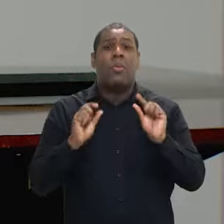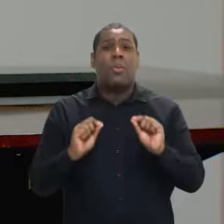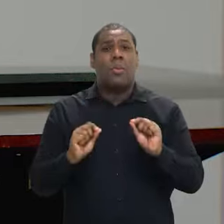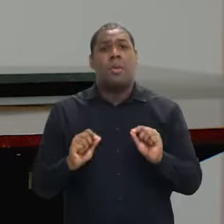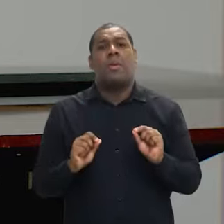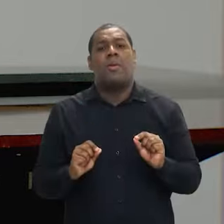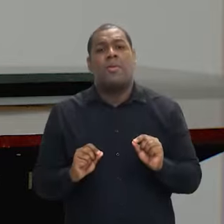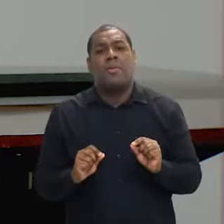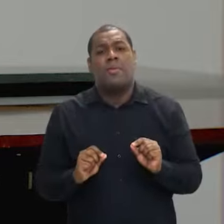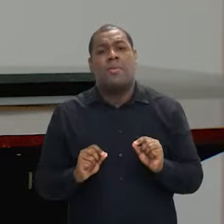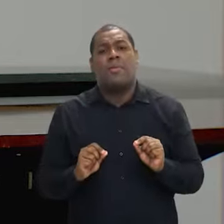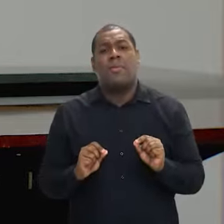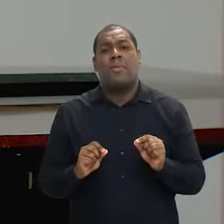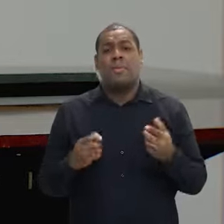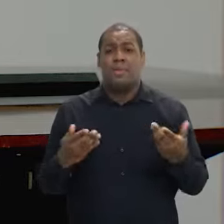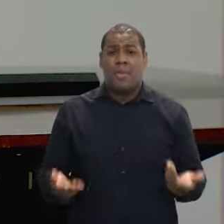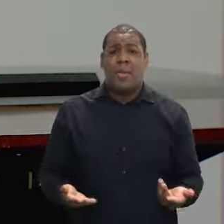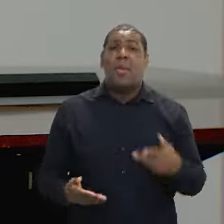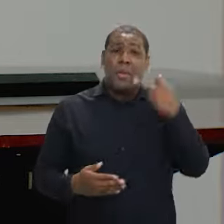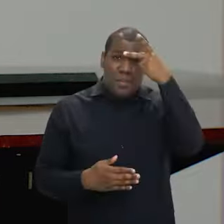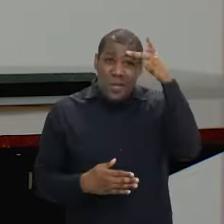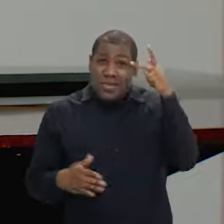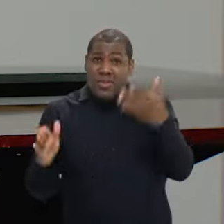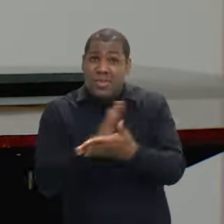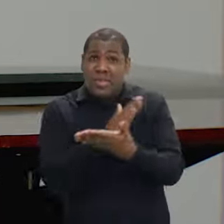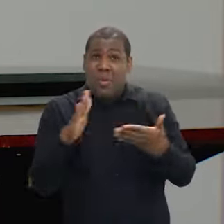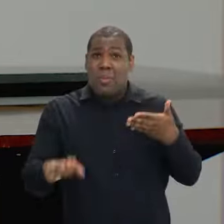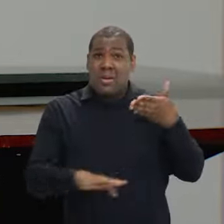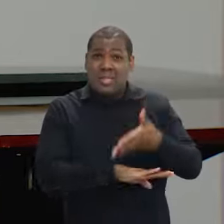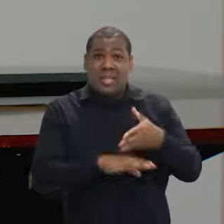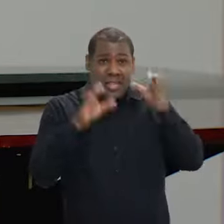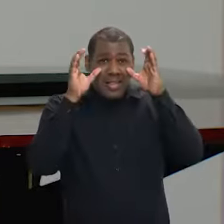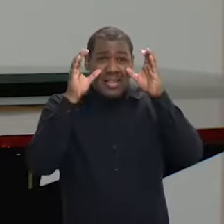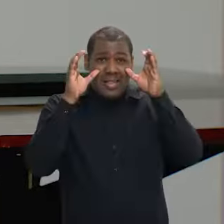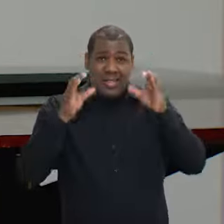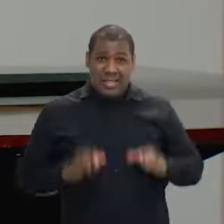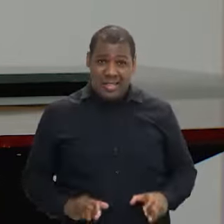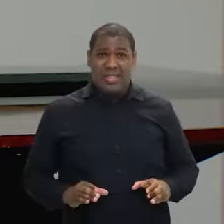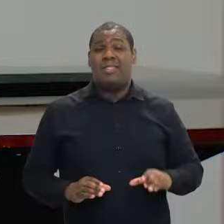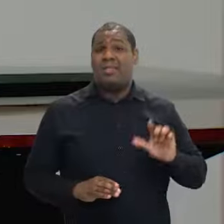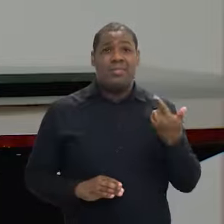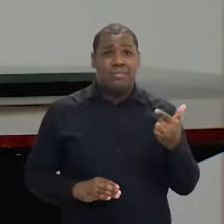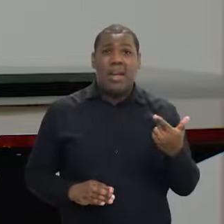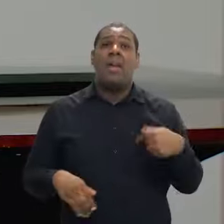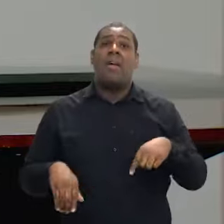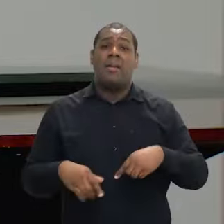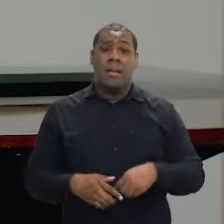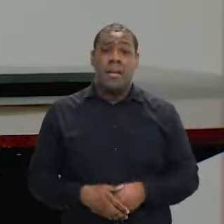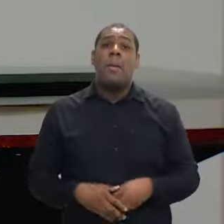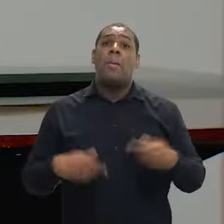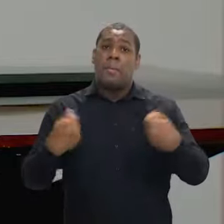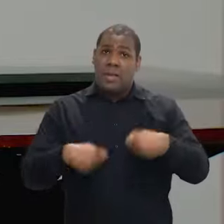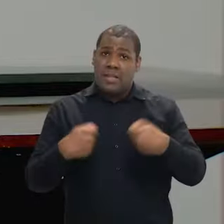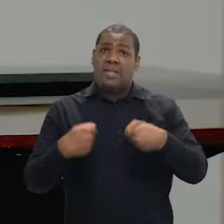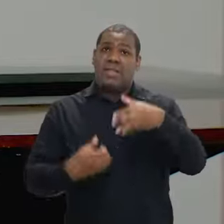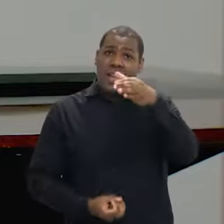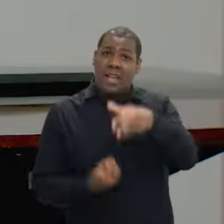de que a precariedade de vida, né? A ausência de cidadania, né? De políticas públicas efetivas